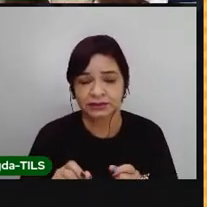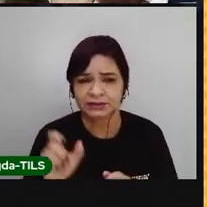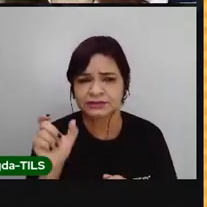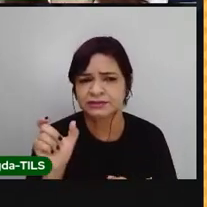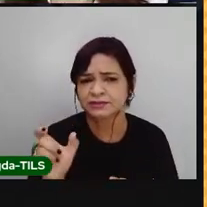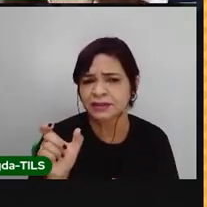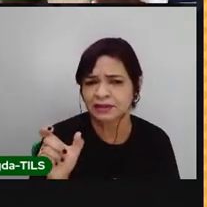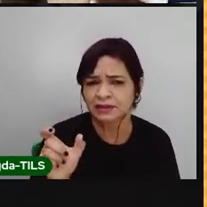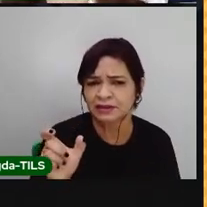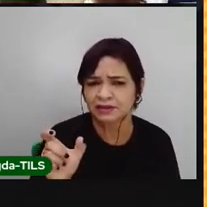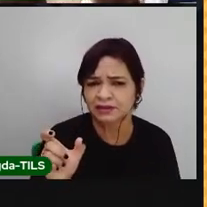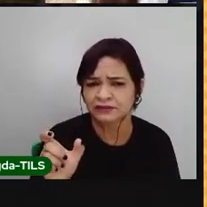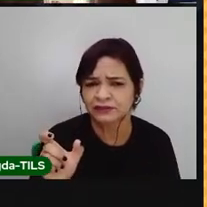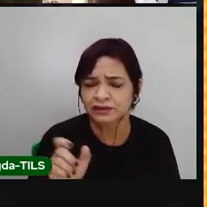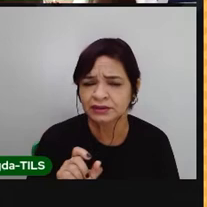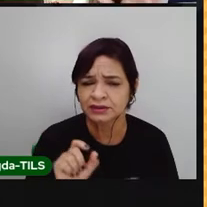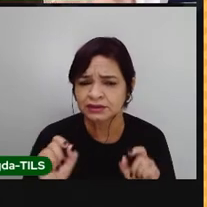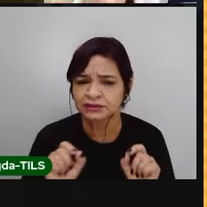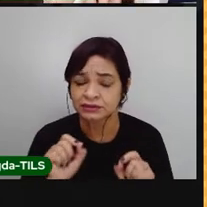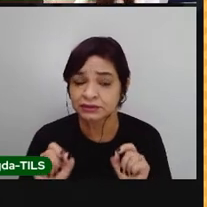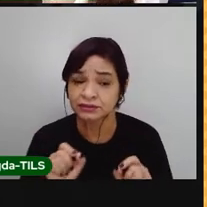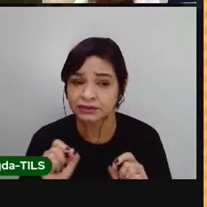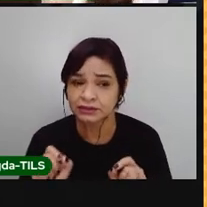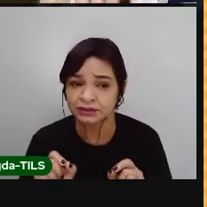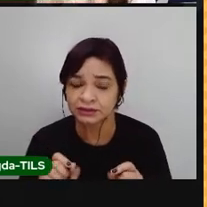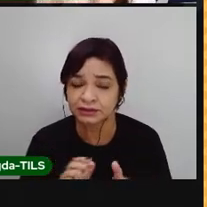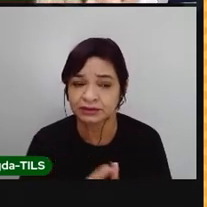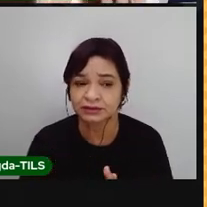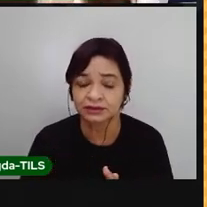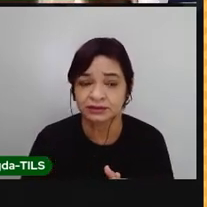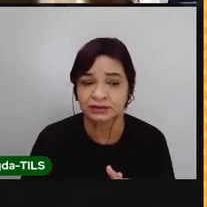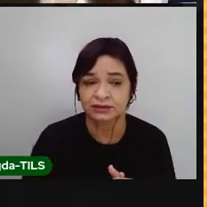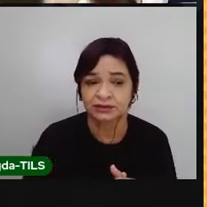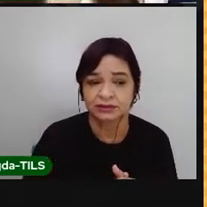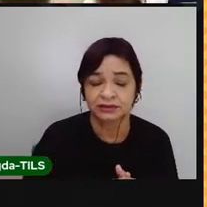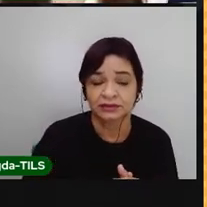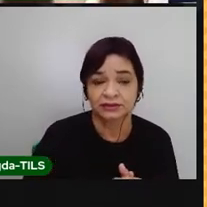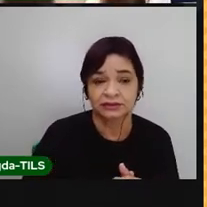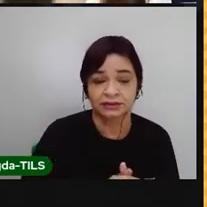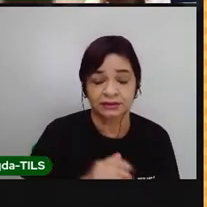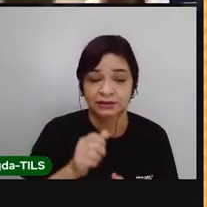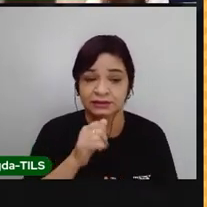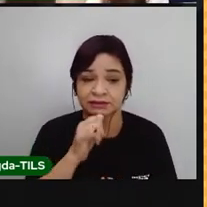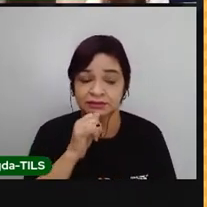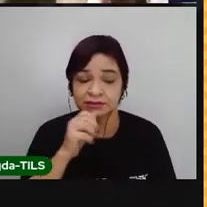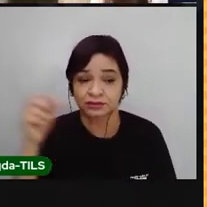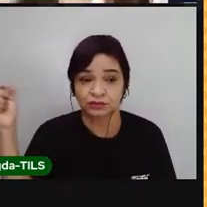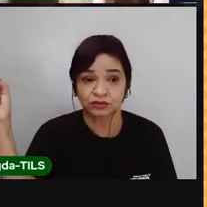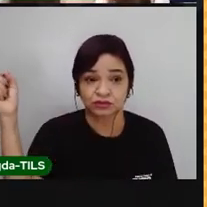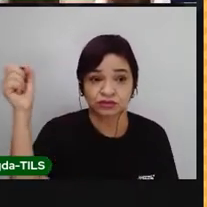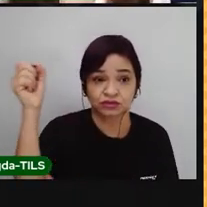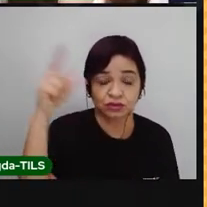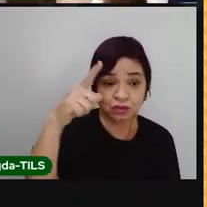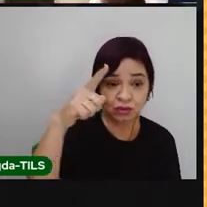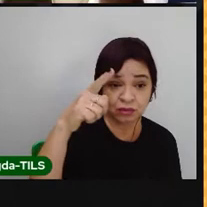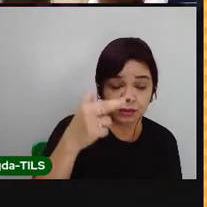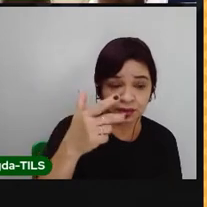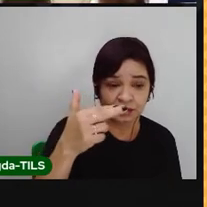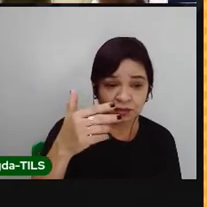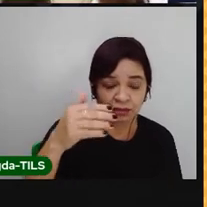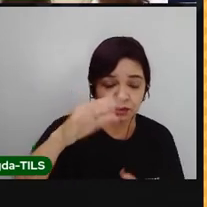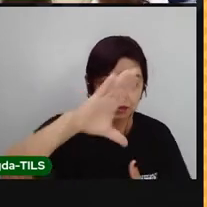equinócio quer dizer que, nesse dia, a radiação solar é igual nos dois hemisférios.